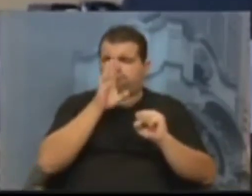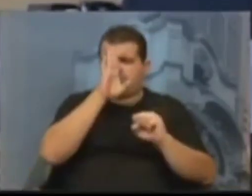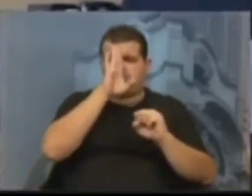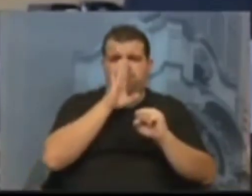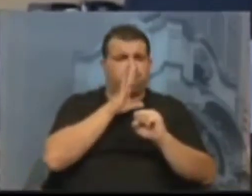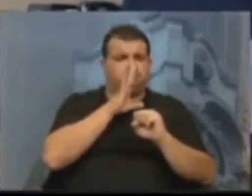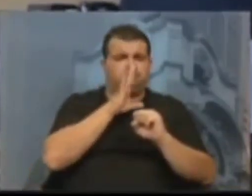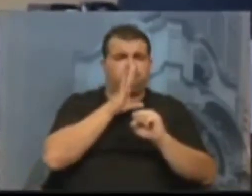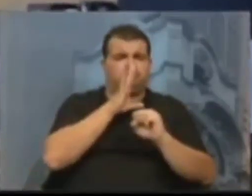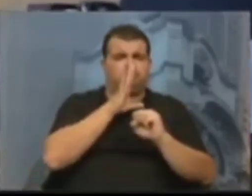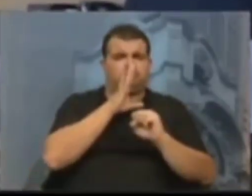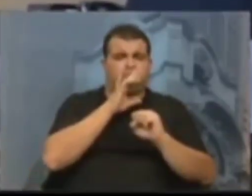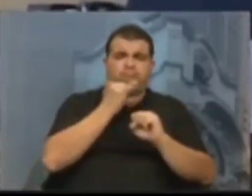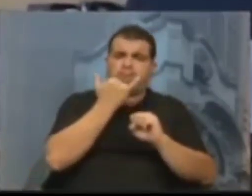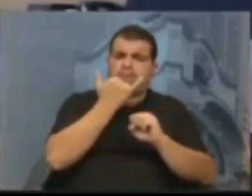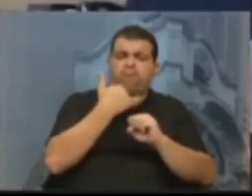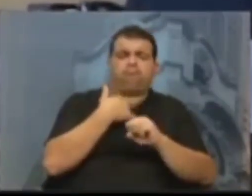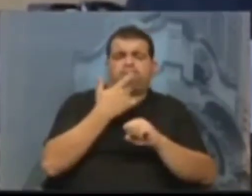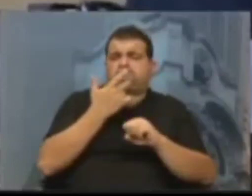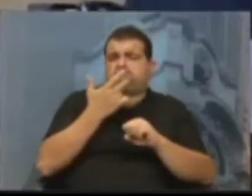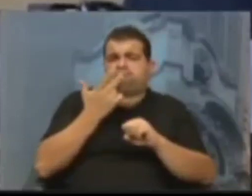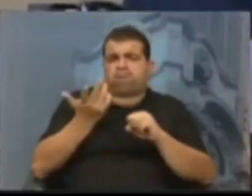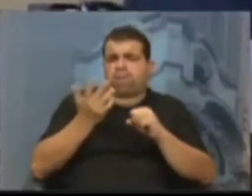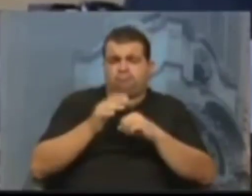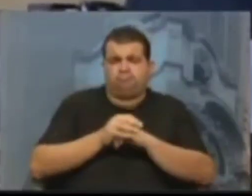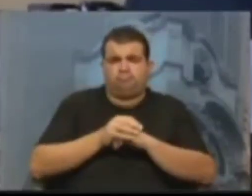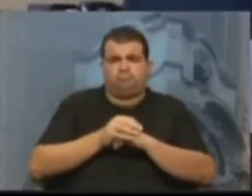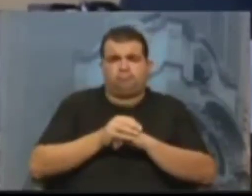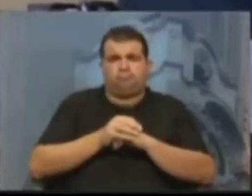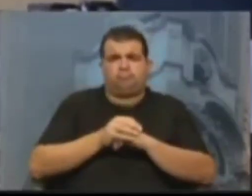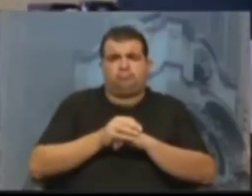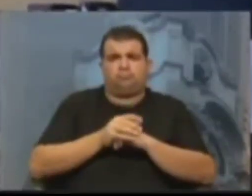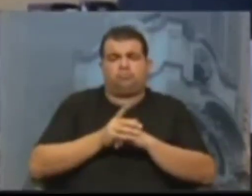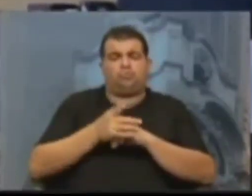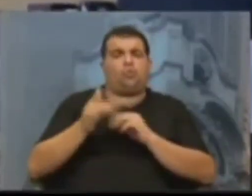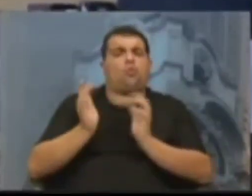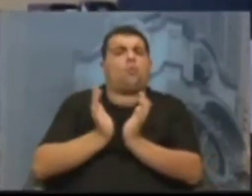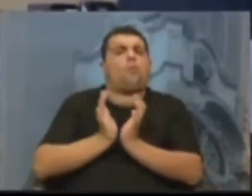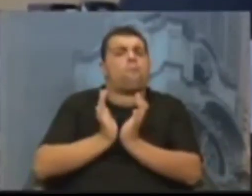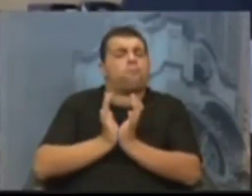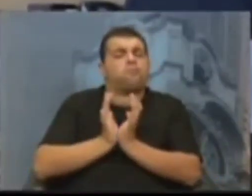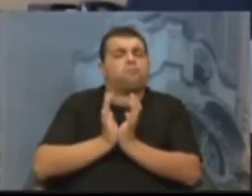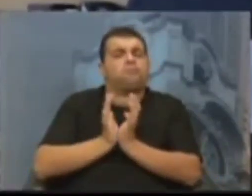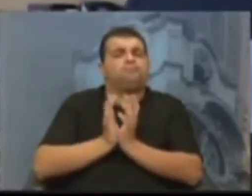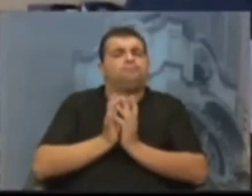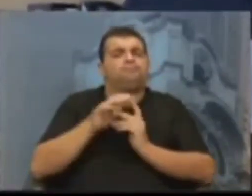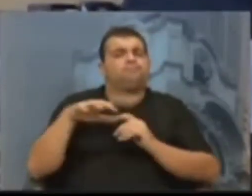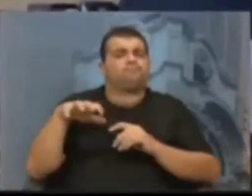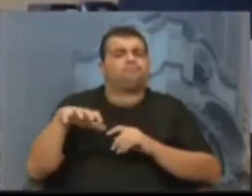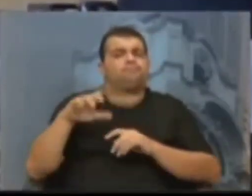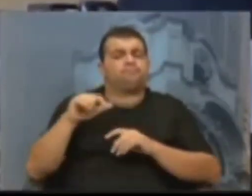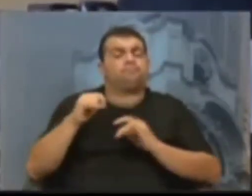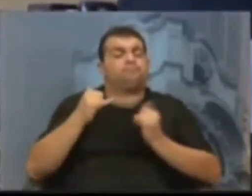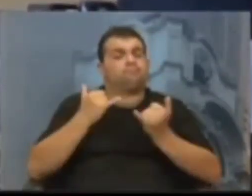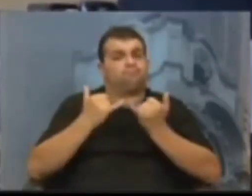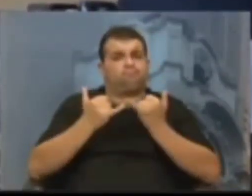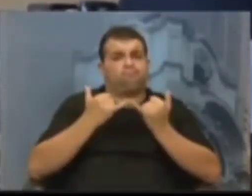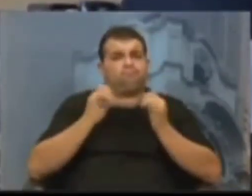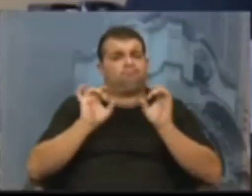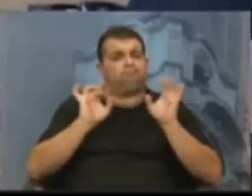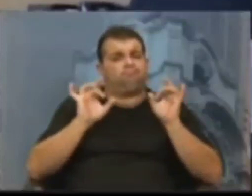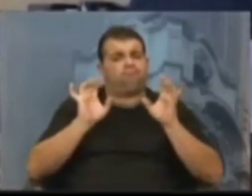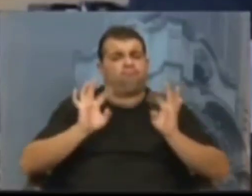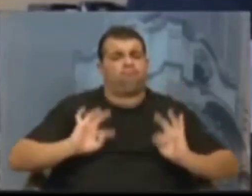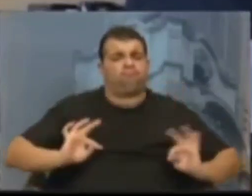desculpa a redundância, a nossa companhia, que é exemplo na